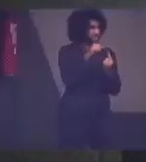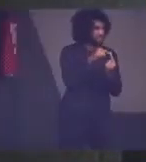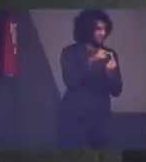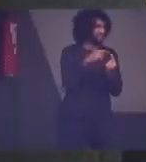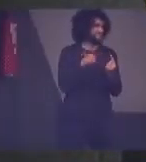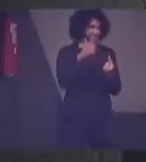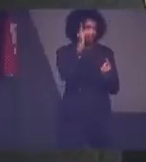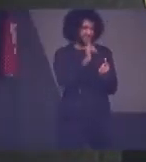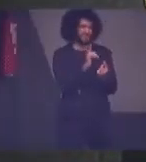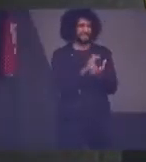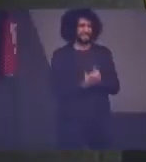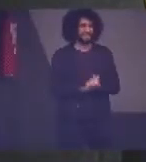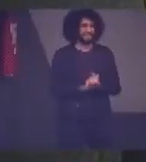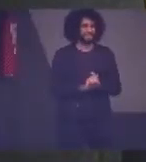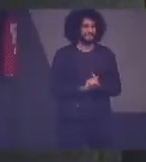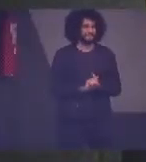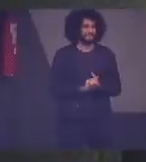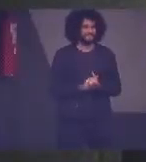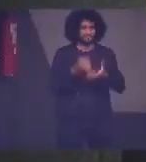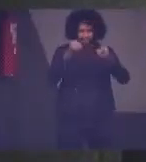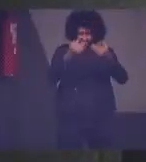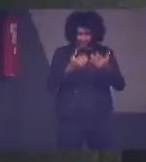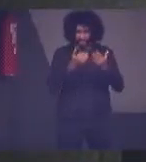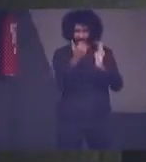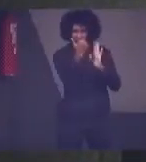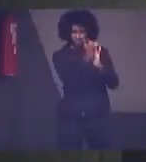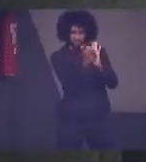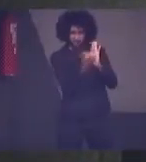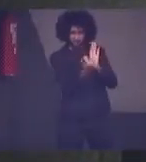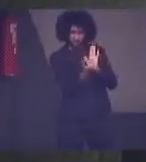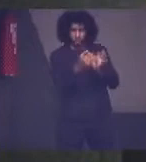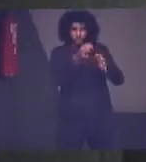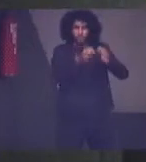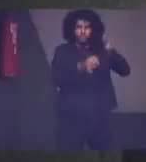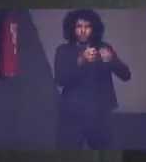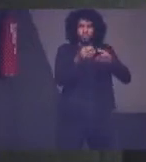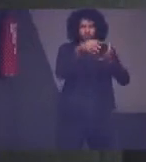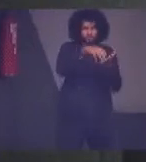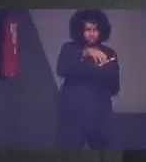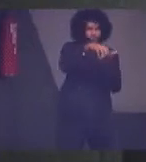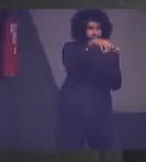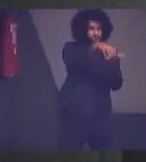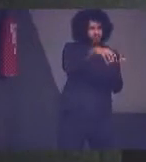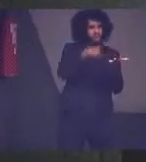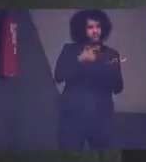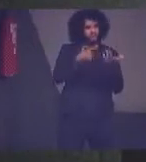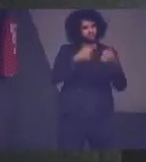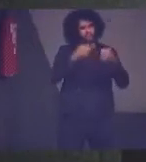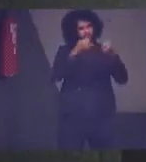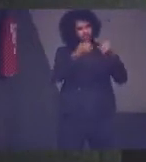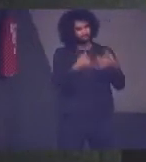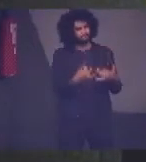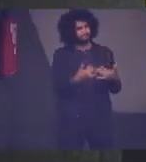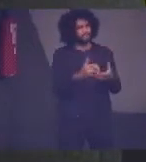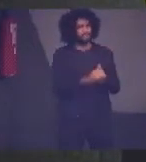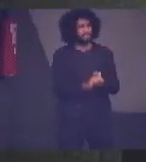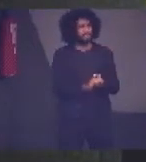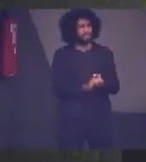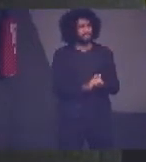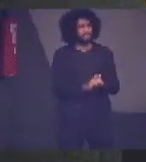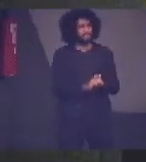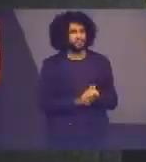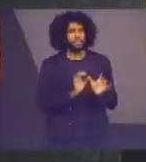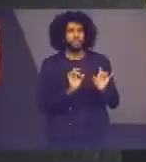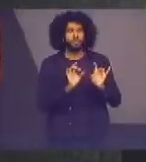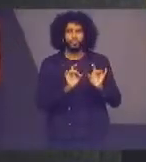E para falar do programa Justiça no Bairro, eu tenho que dizer que não só a